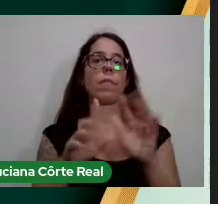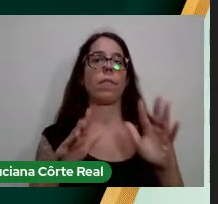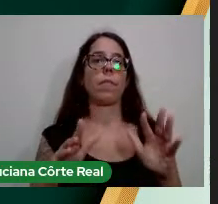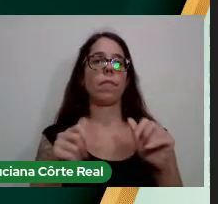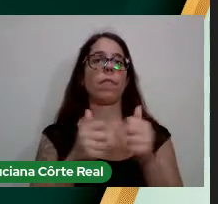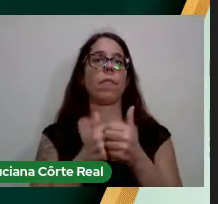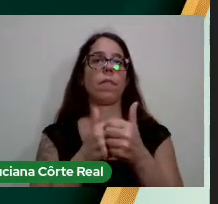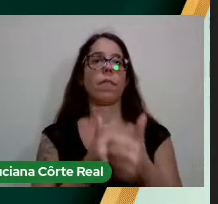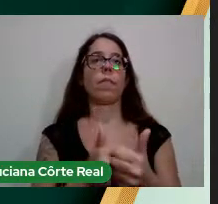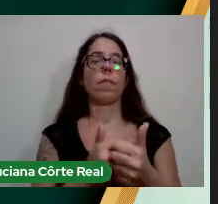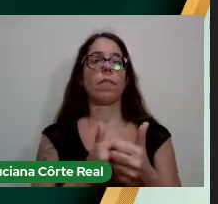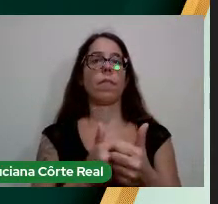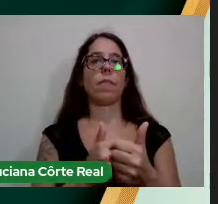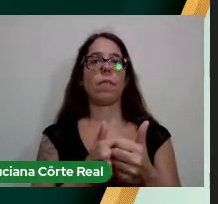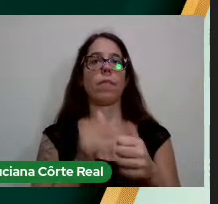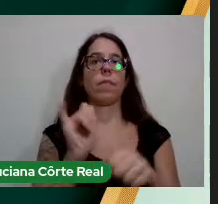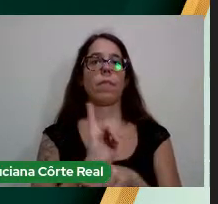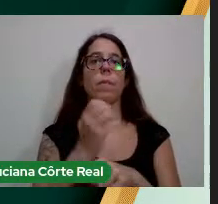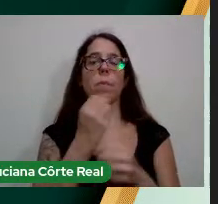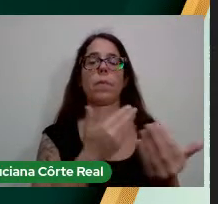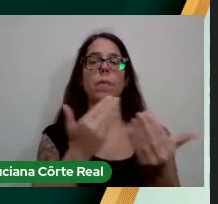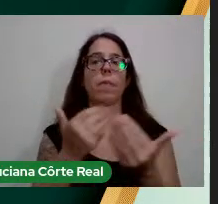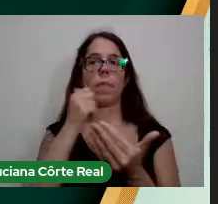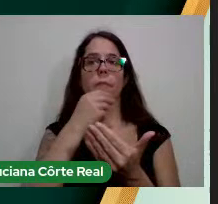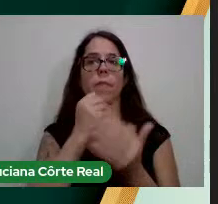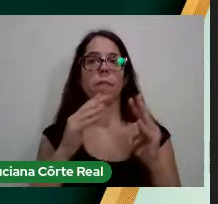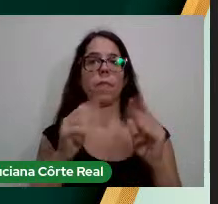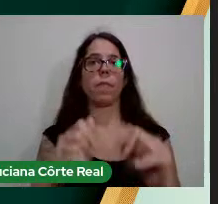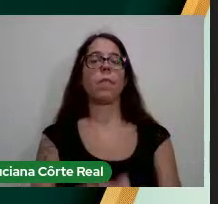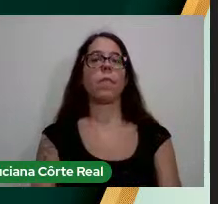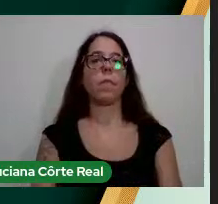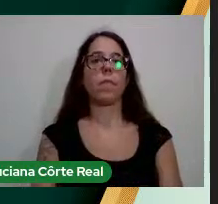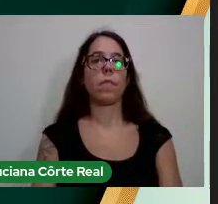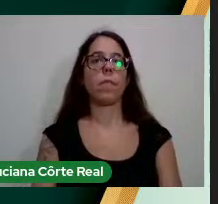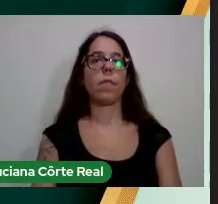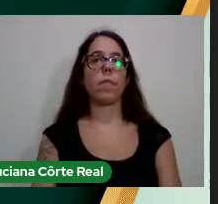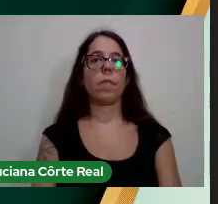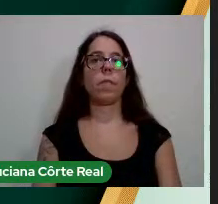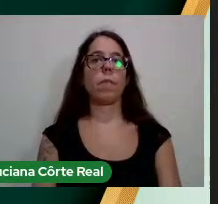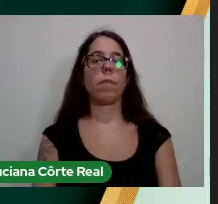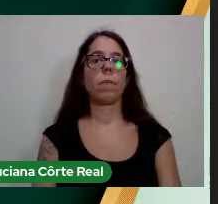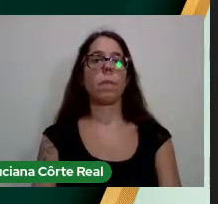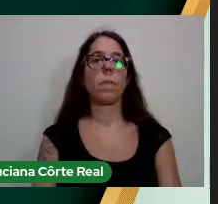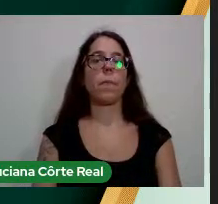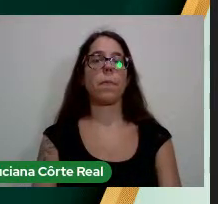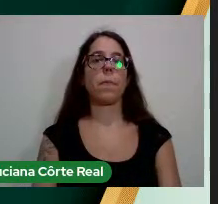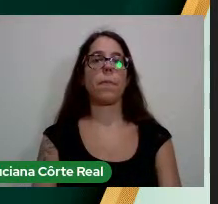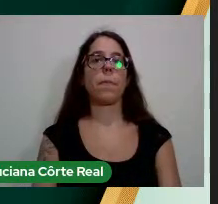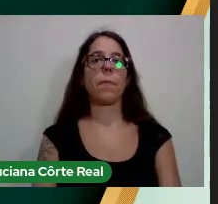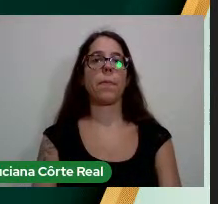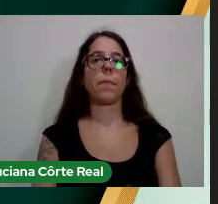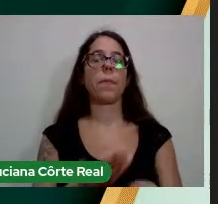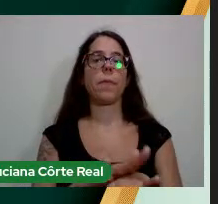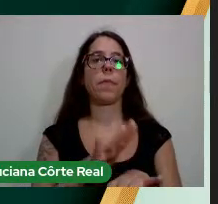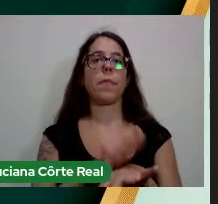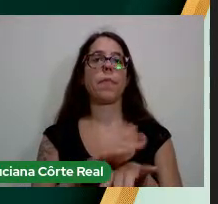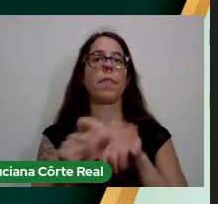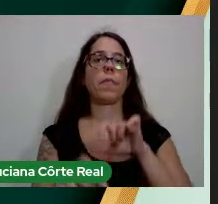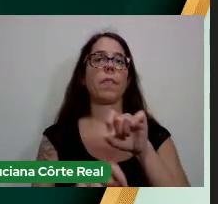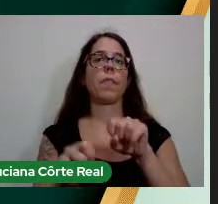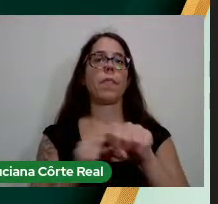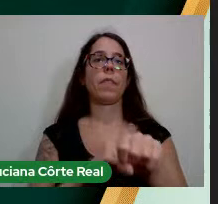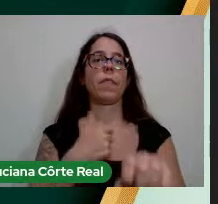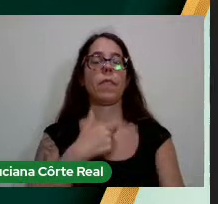YouTube, sejam bem-vindos e bem-vindas a esta cerimônia de colação de grau. Eu,